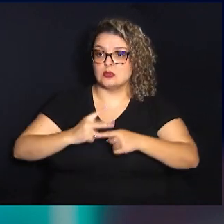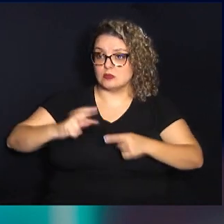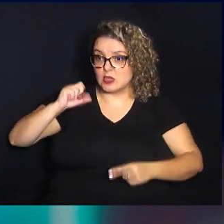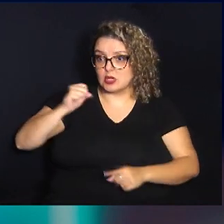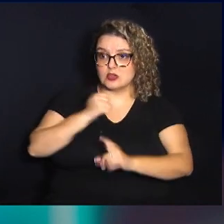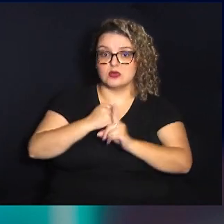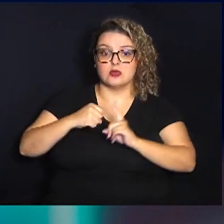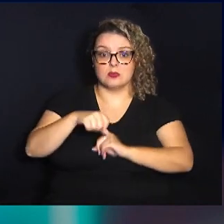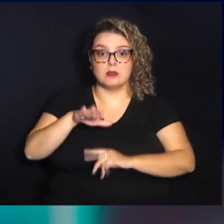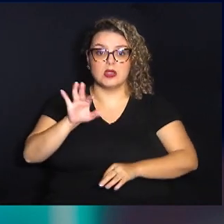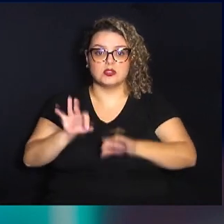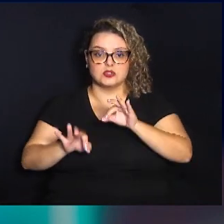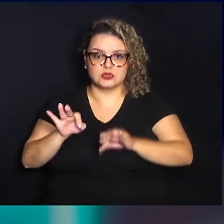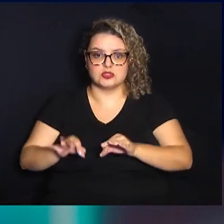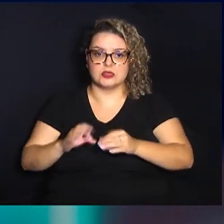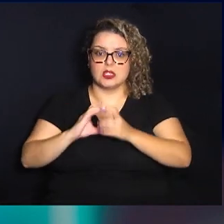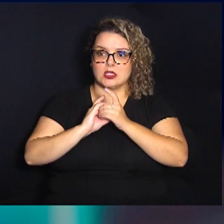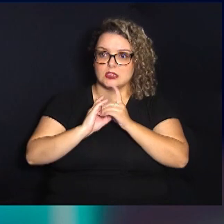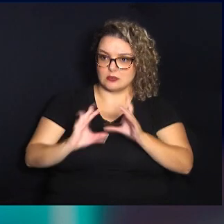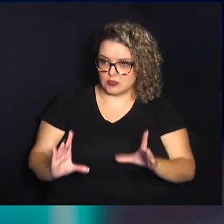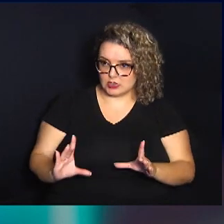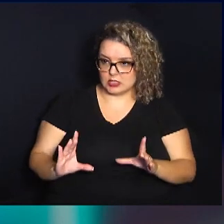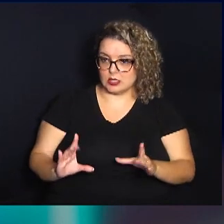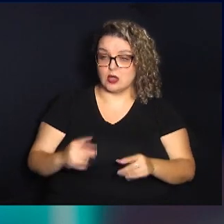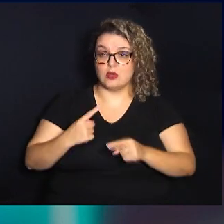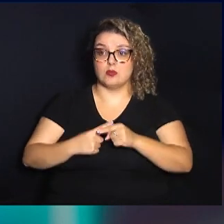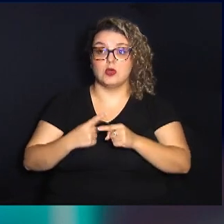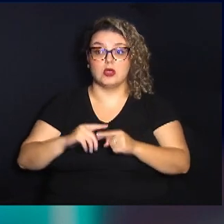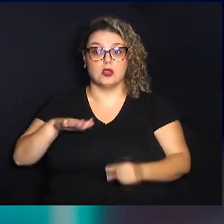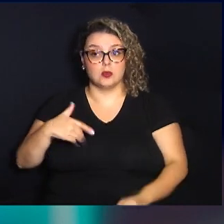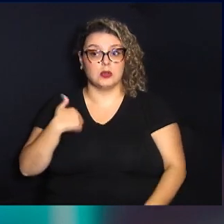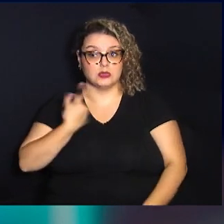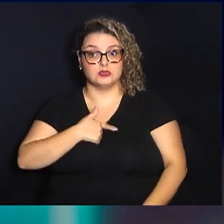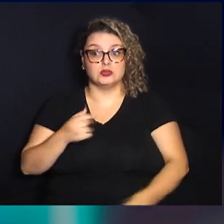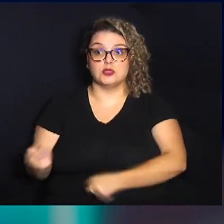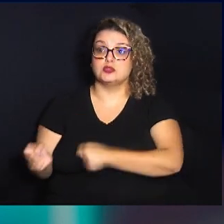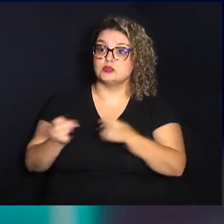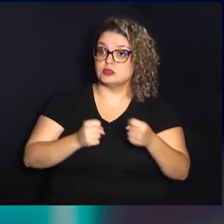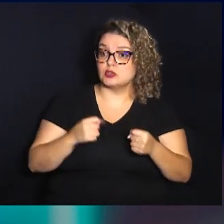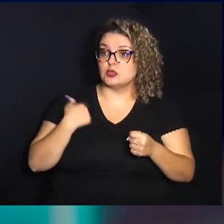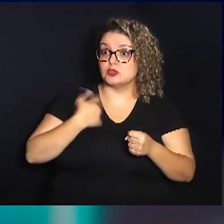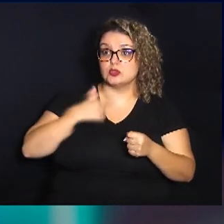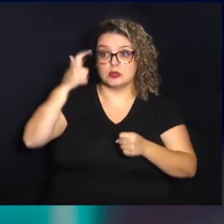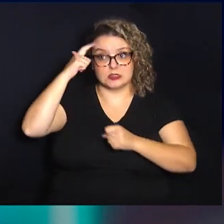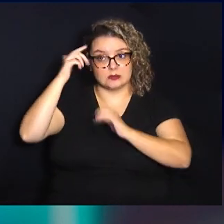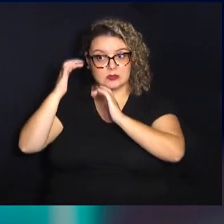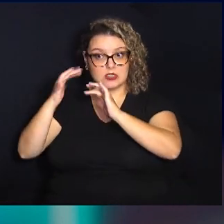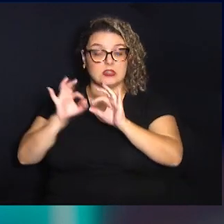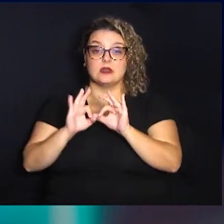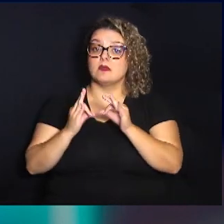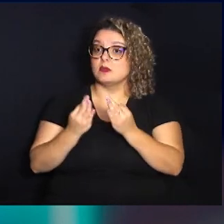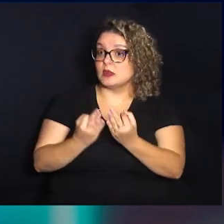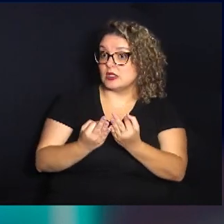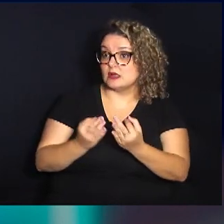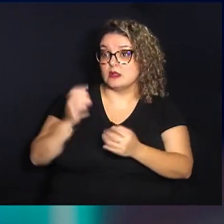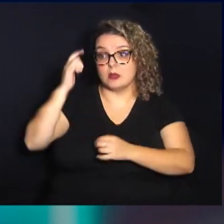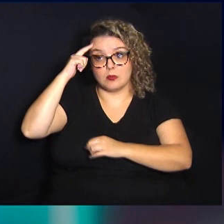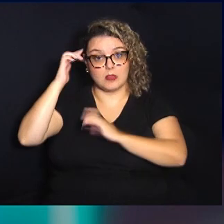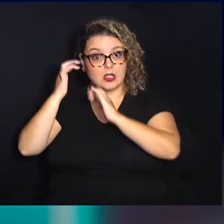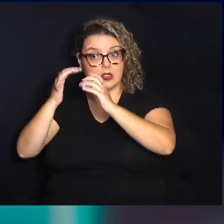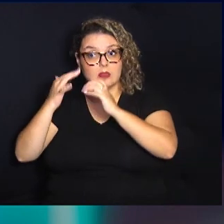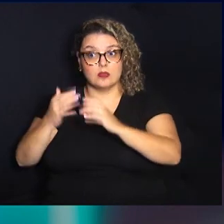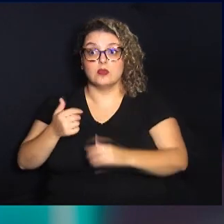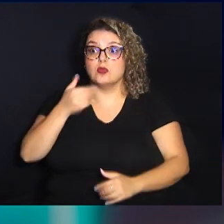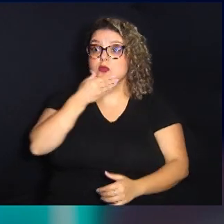mais justa e democrática porque quando nós estamos no poder nós pensamos muito na família nós pensamos muito no